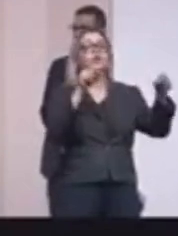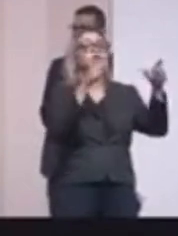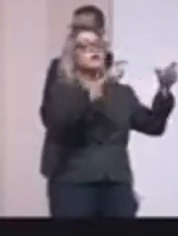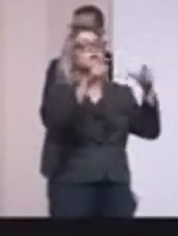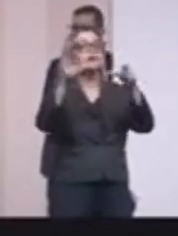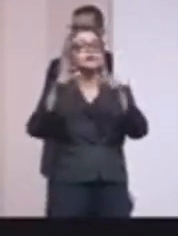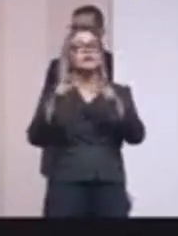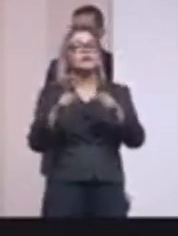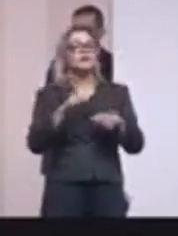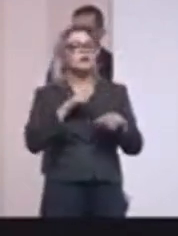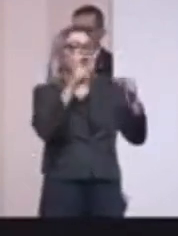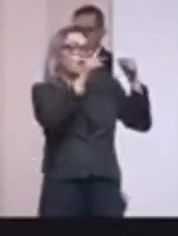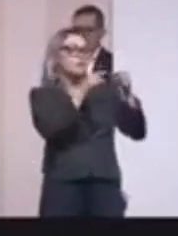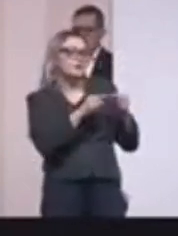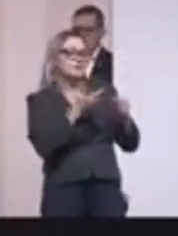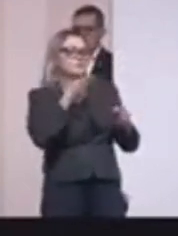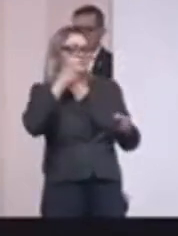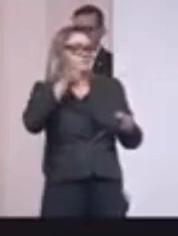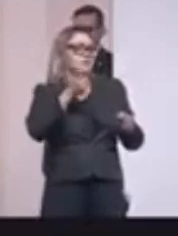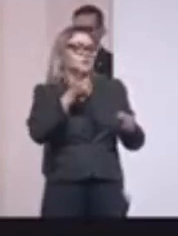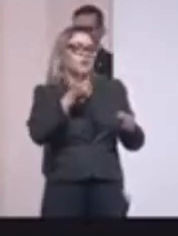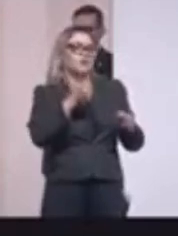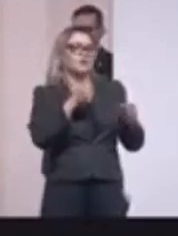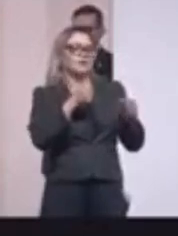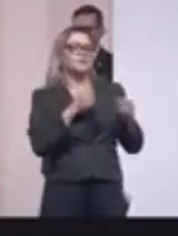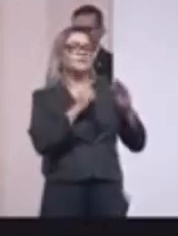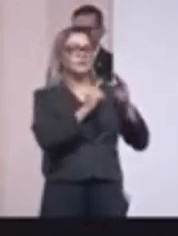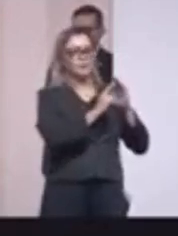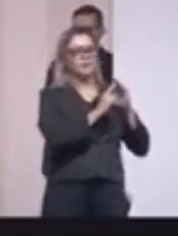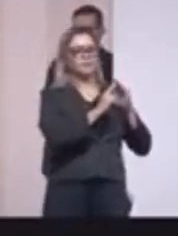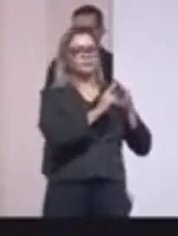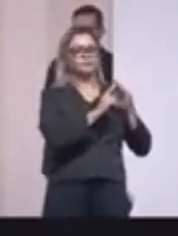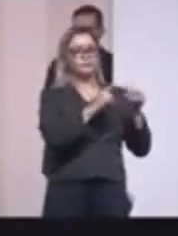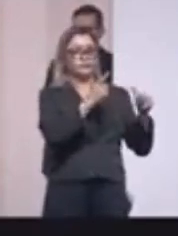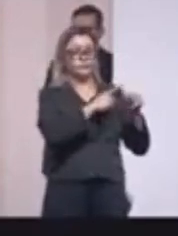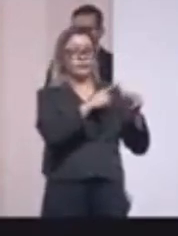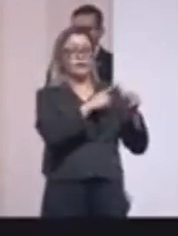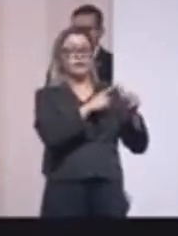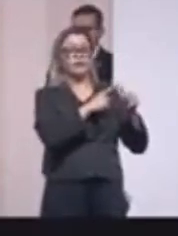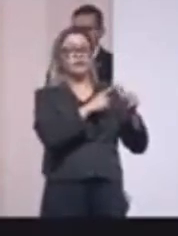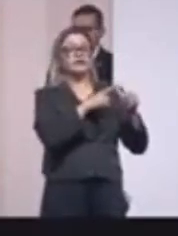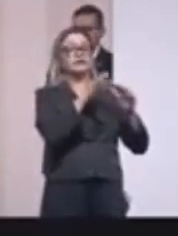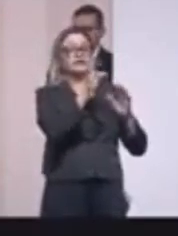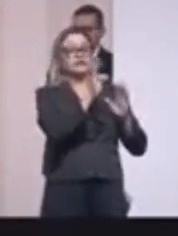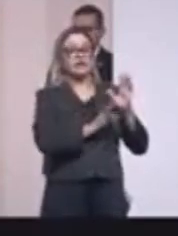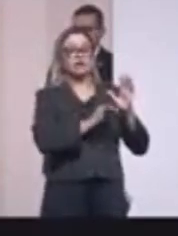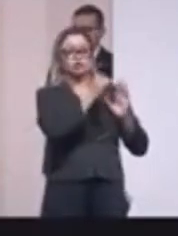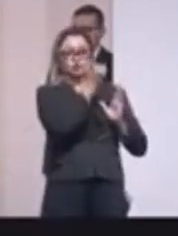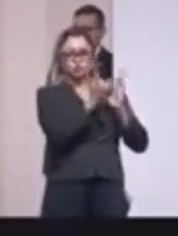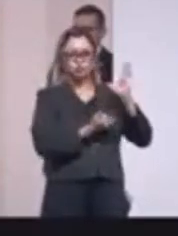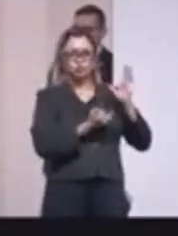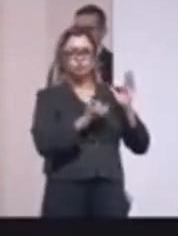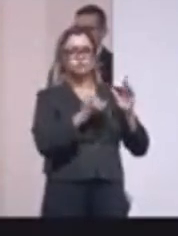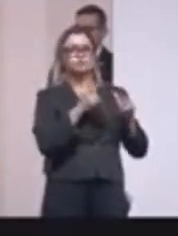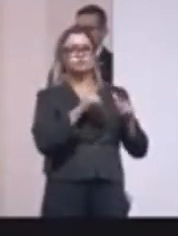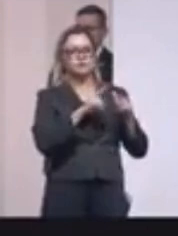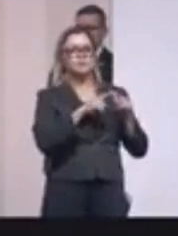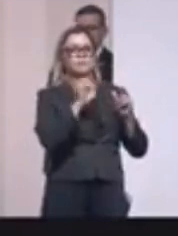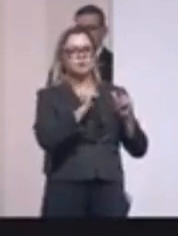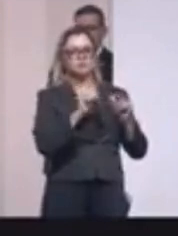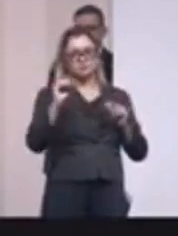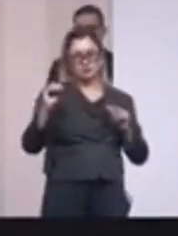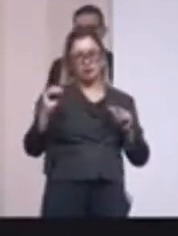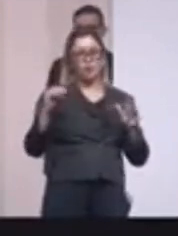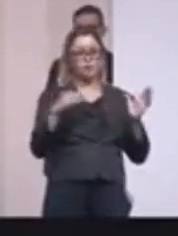onde vai morar, e aí nós temos uma conjugação de subsídio com taxa de juros, uma taxa de juros que pode ser